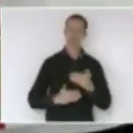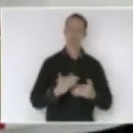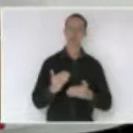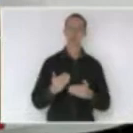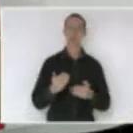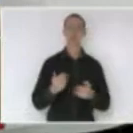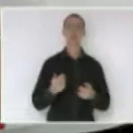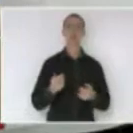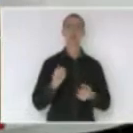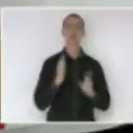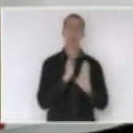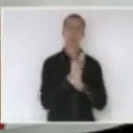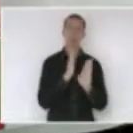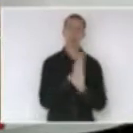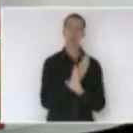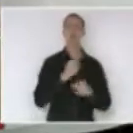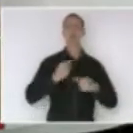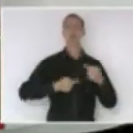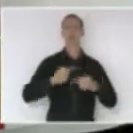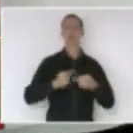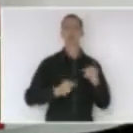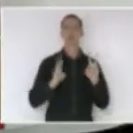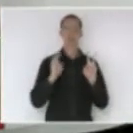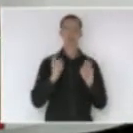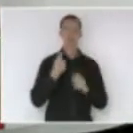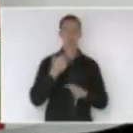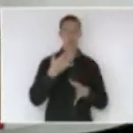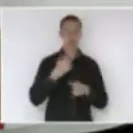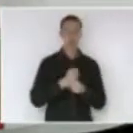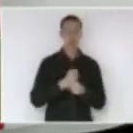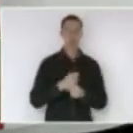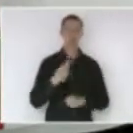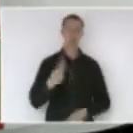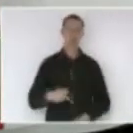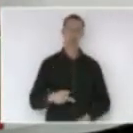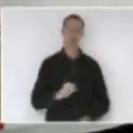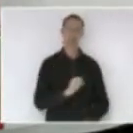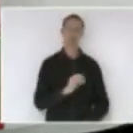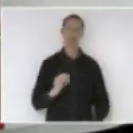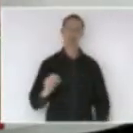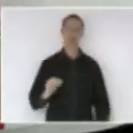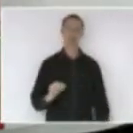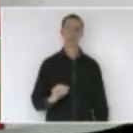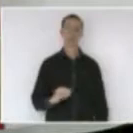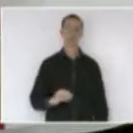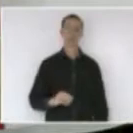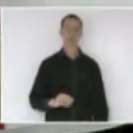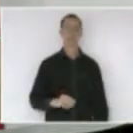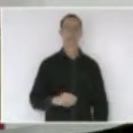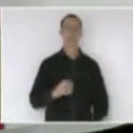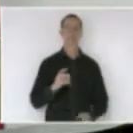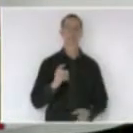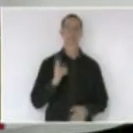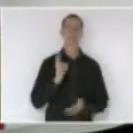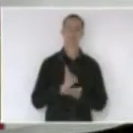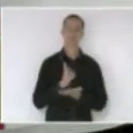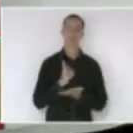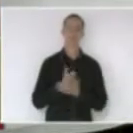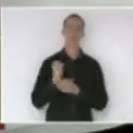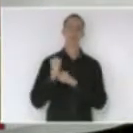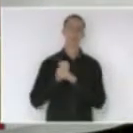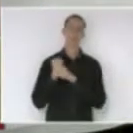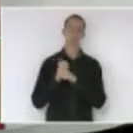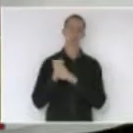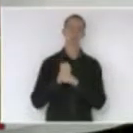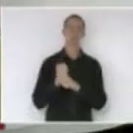as contas públicas no nosso Estado. Repete-se ano a ano o